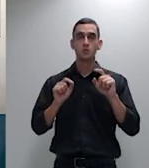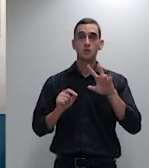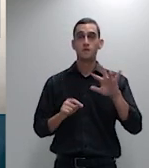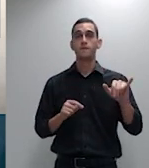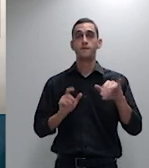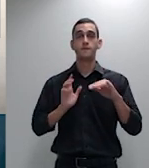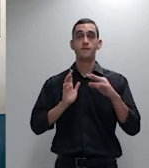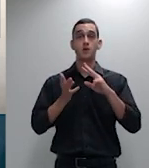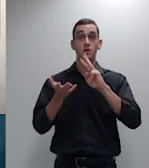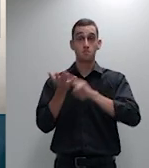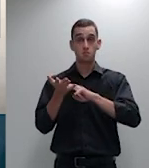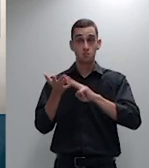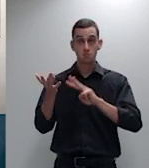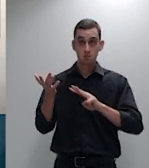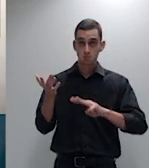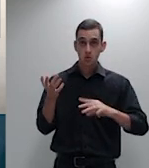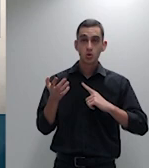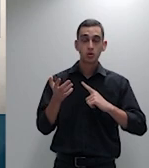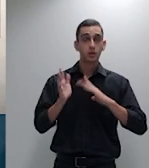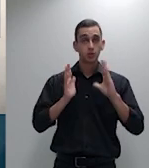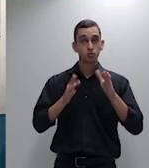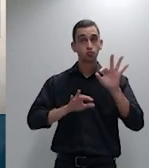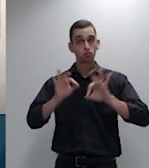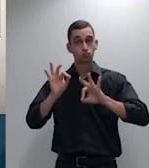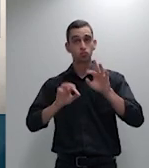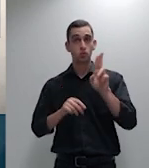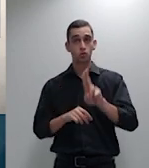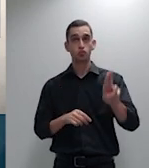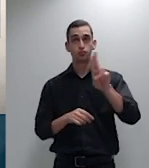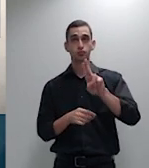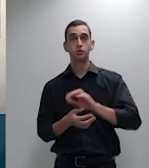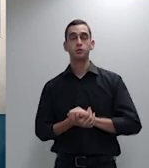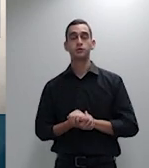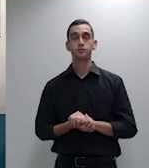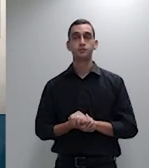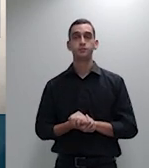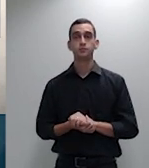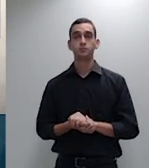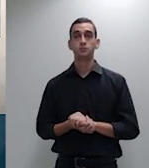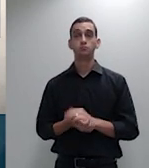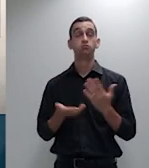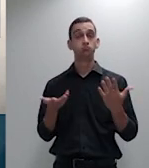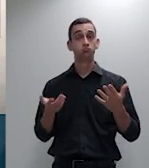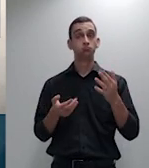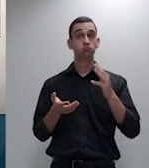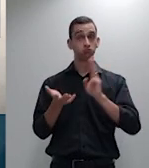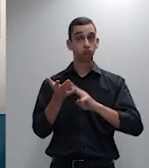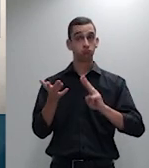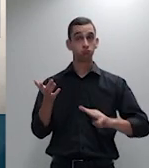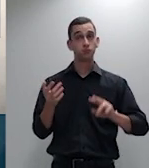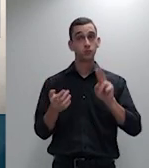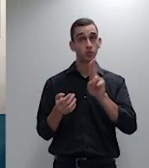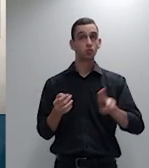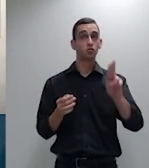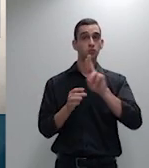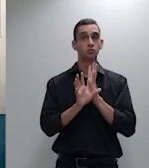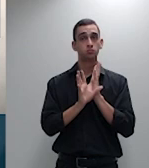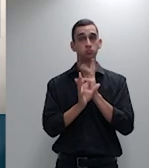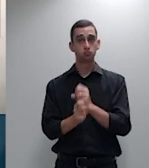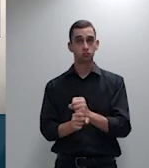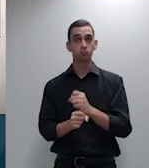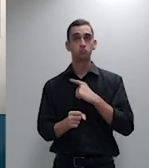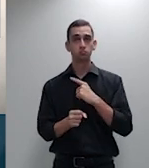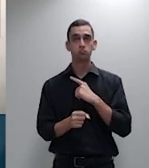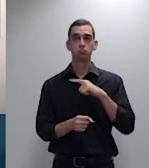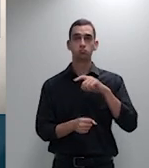a metodologia de cálculo das proporções estatuídas na RN é controvérsia que suscita